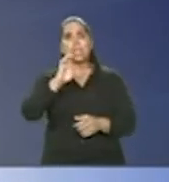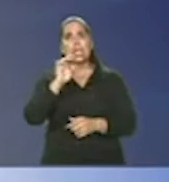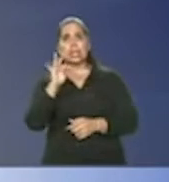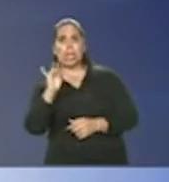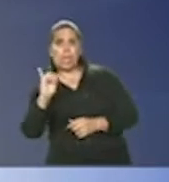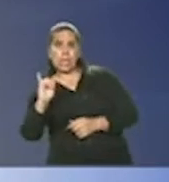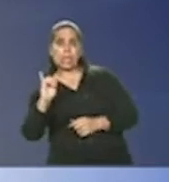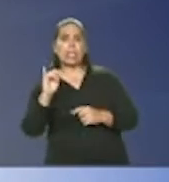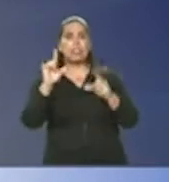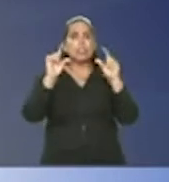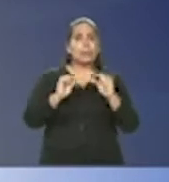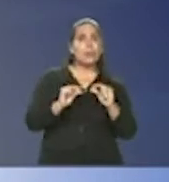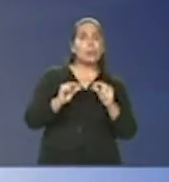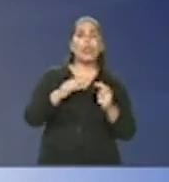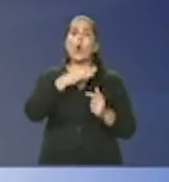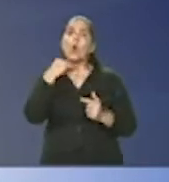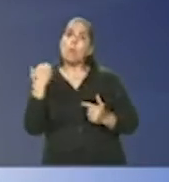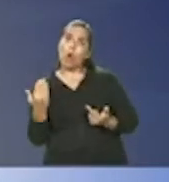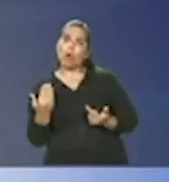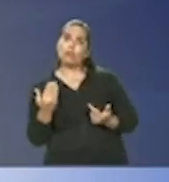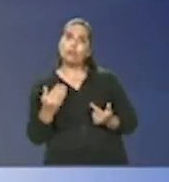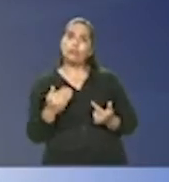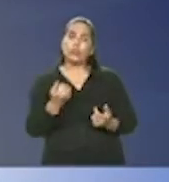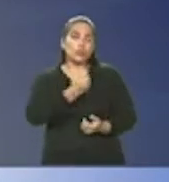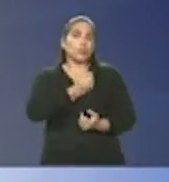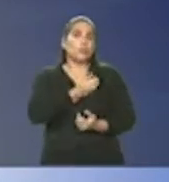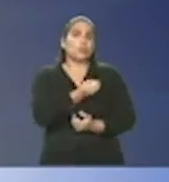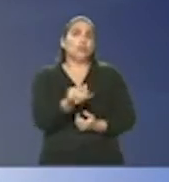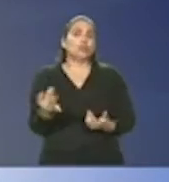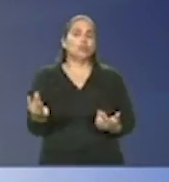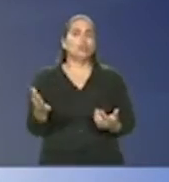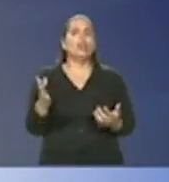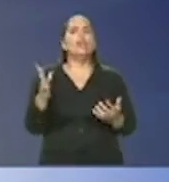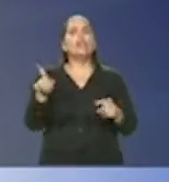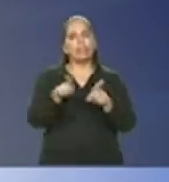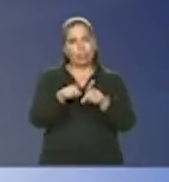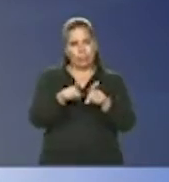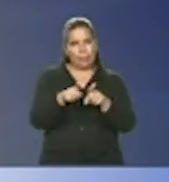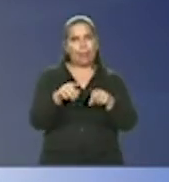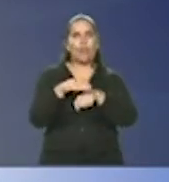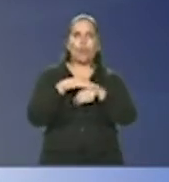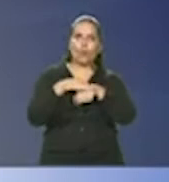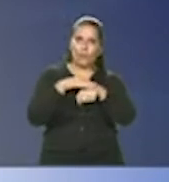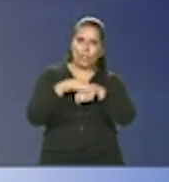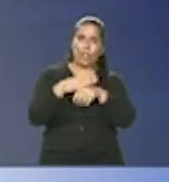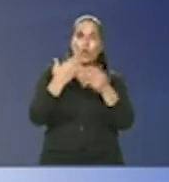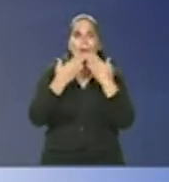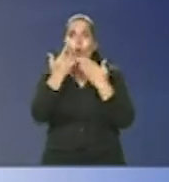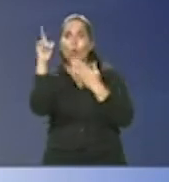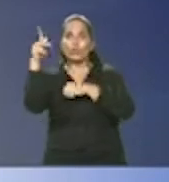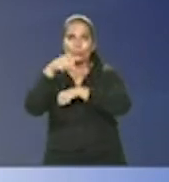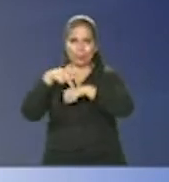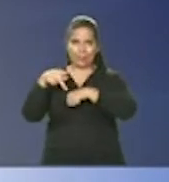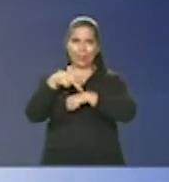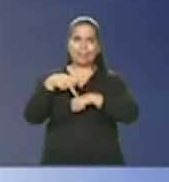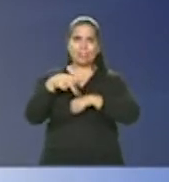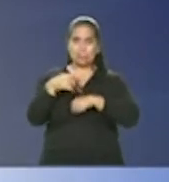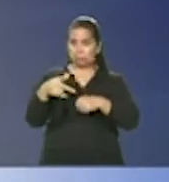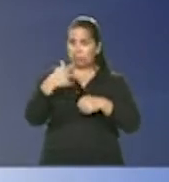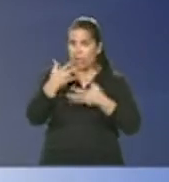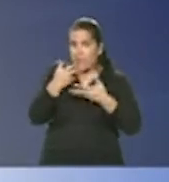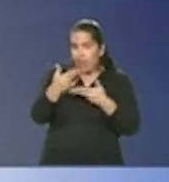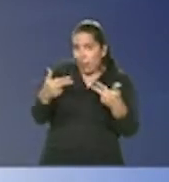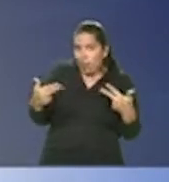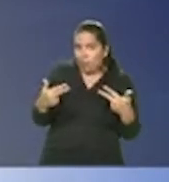CTI o número de óbitos isso também foi comentado em comparação com os outros países você quer falar alguma coisa